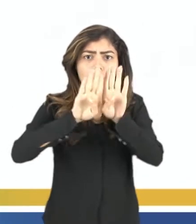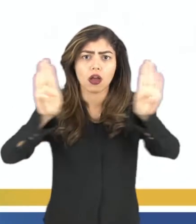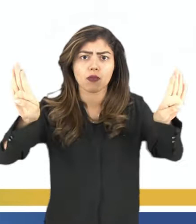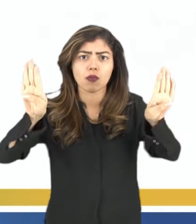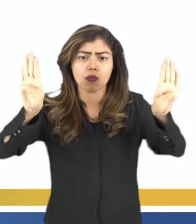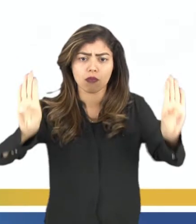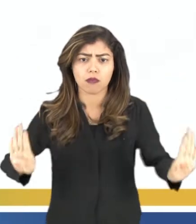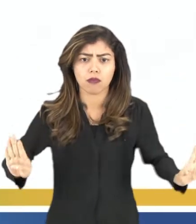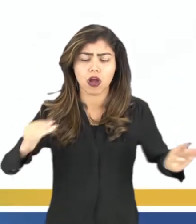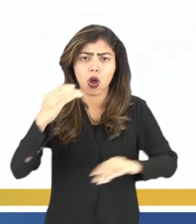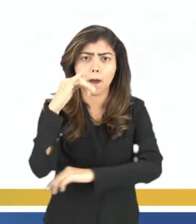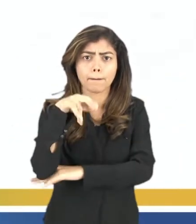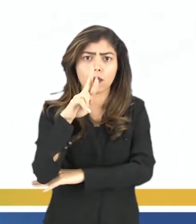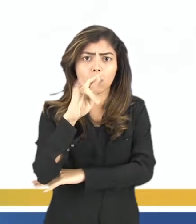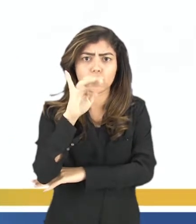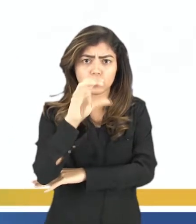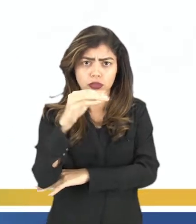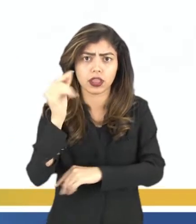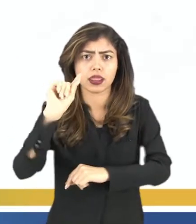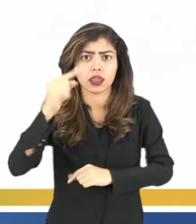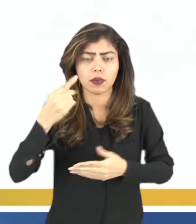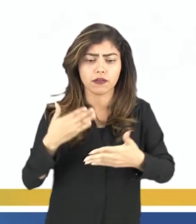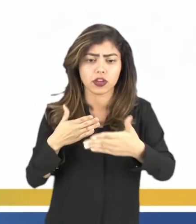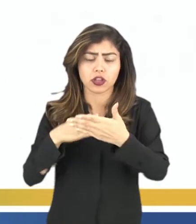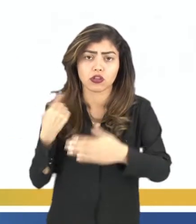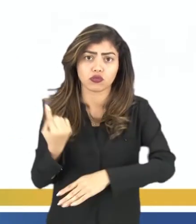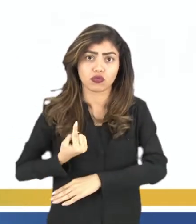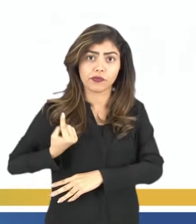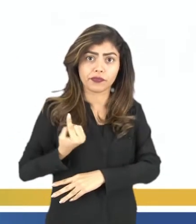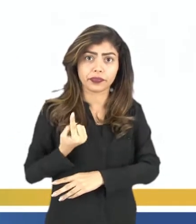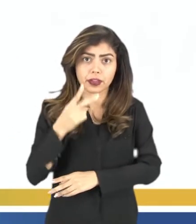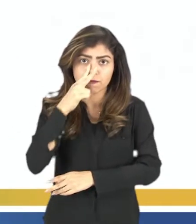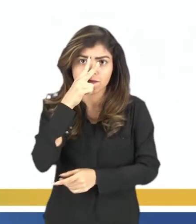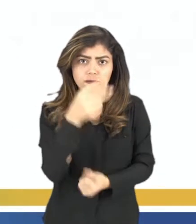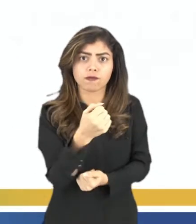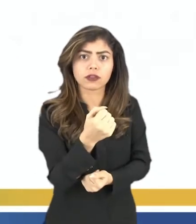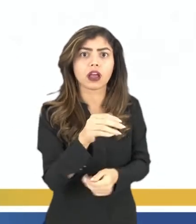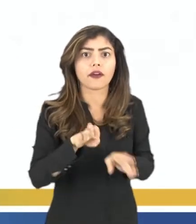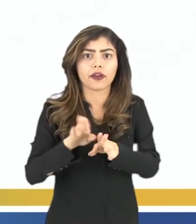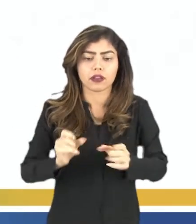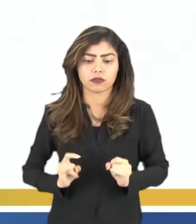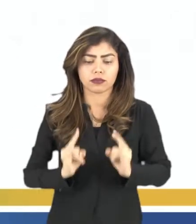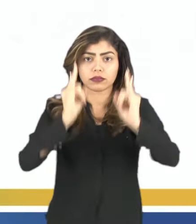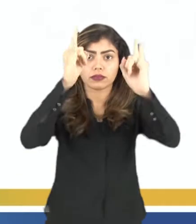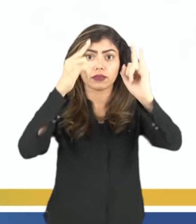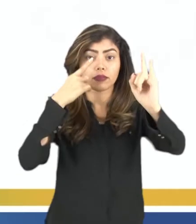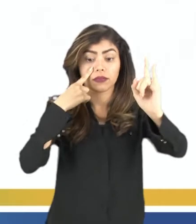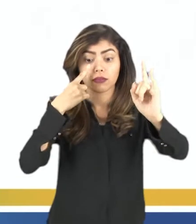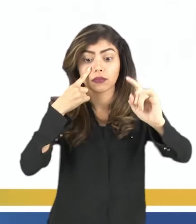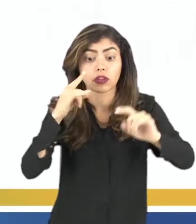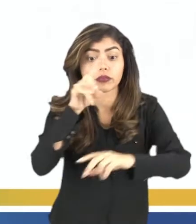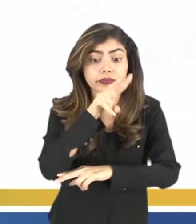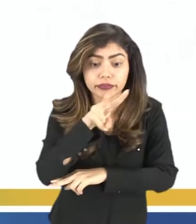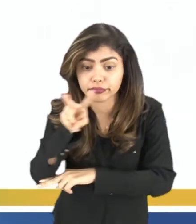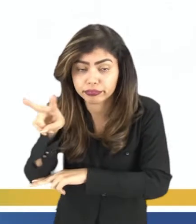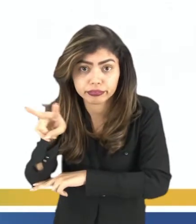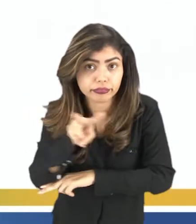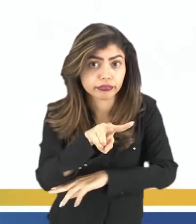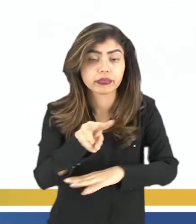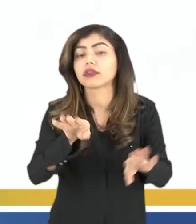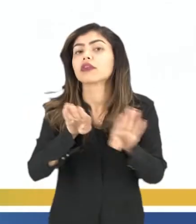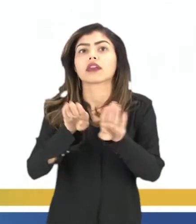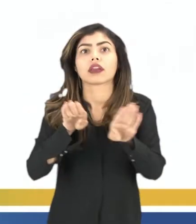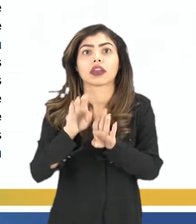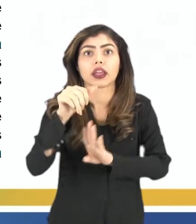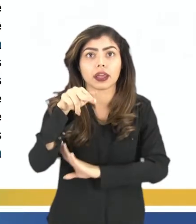concreto, então, que vai isolar, e depois, esse muro, ele vai ser reforçado com torres de vigilância, né? Alambradas e zonas